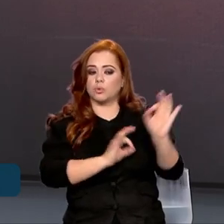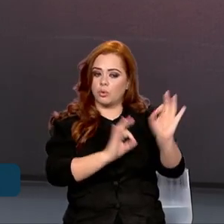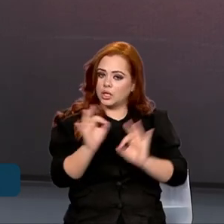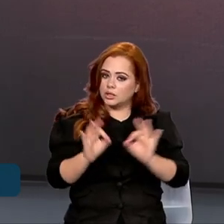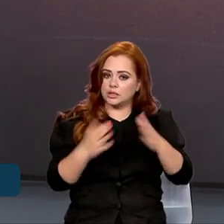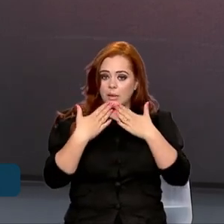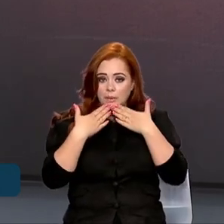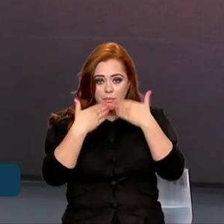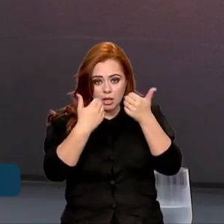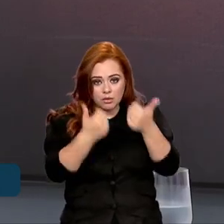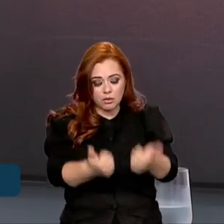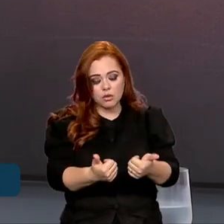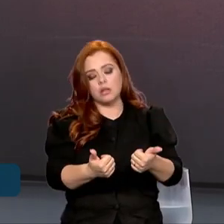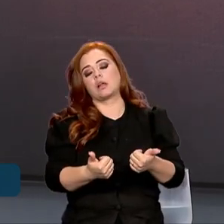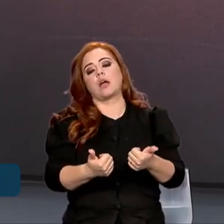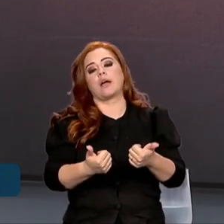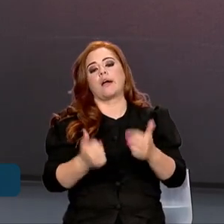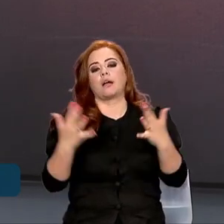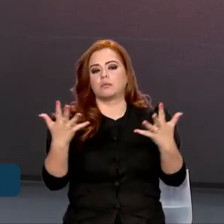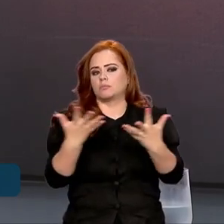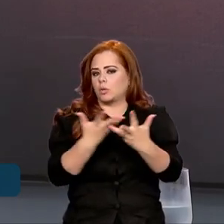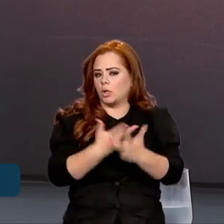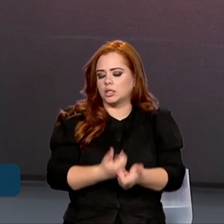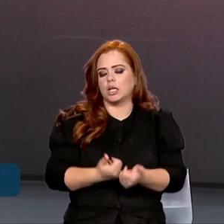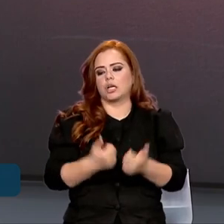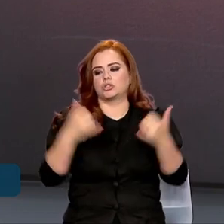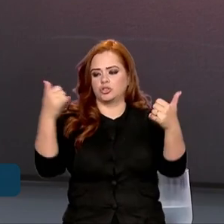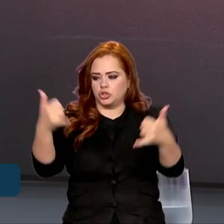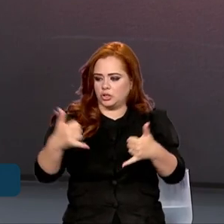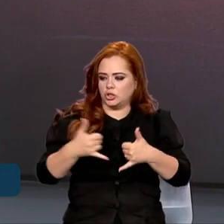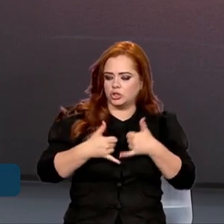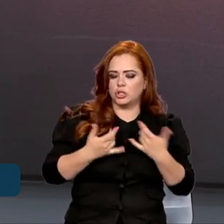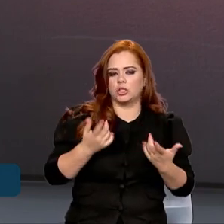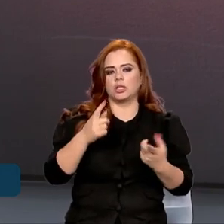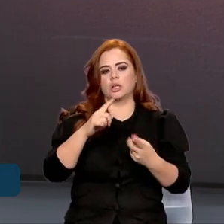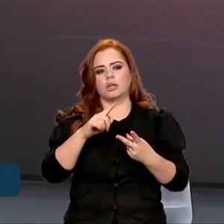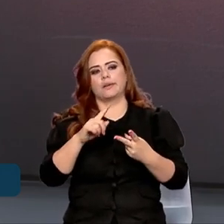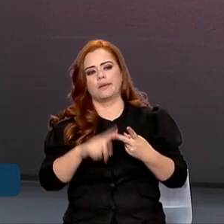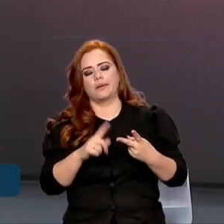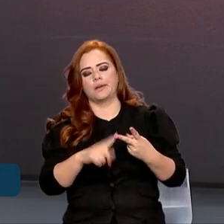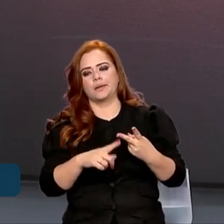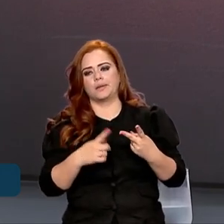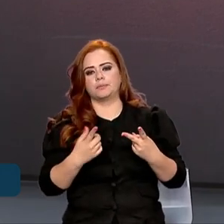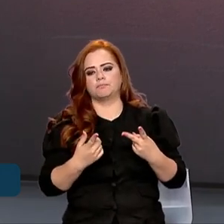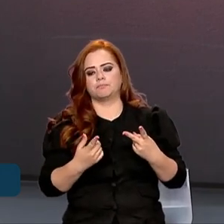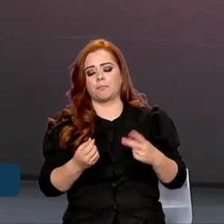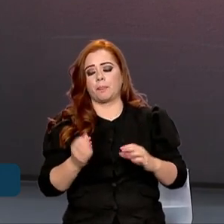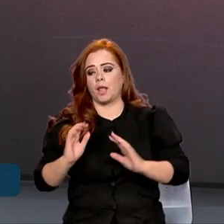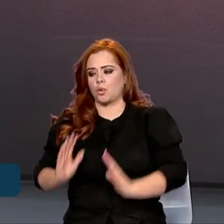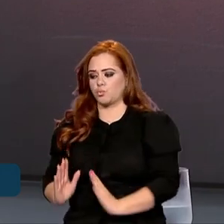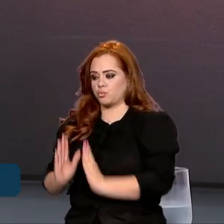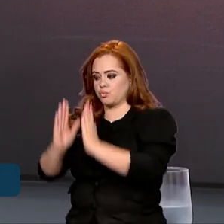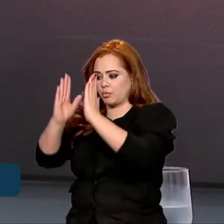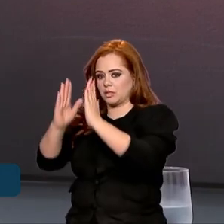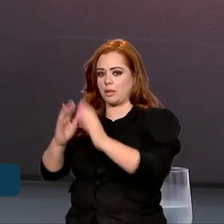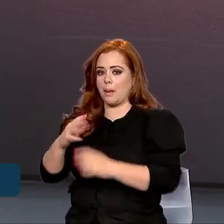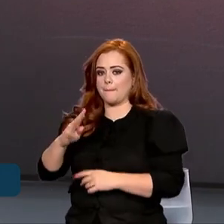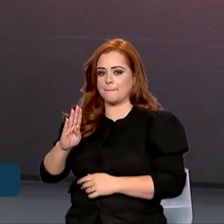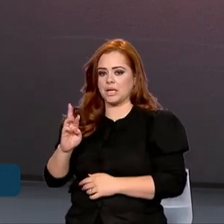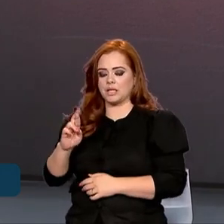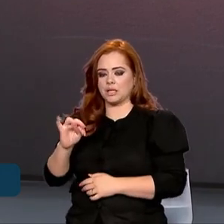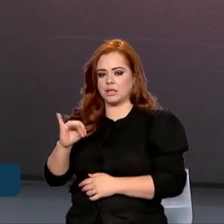melhorar a qualidade do suprimento, trazendo geração renovável, trazendo armazenamento, as baterias,